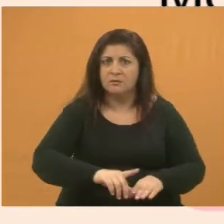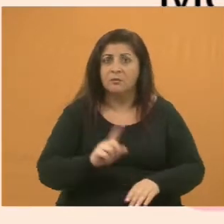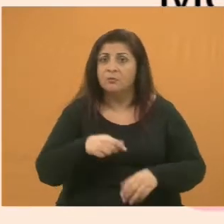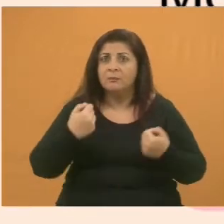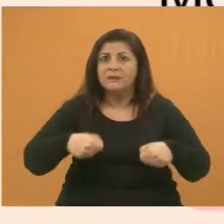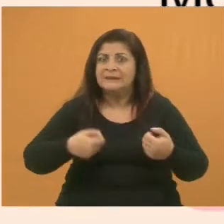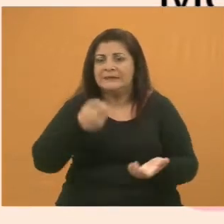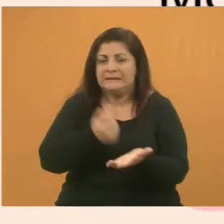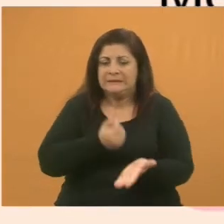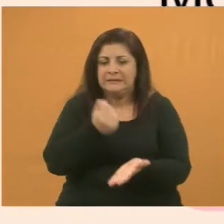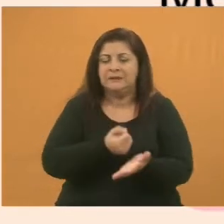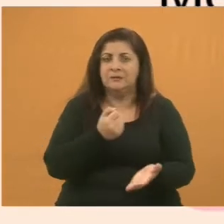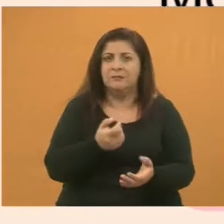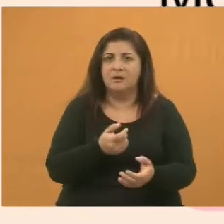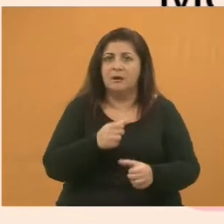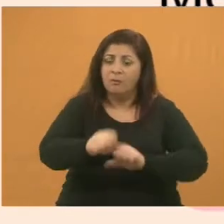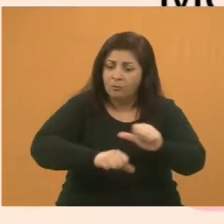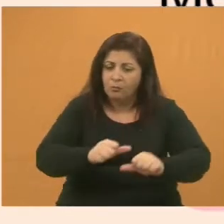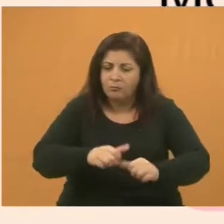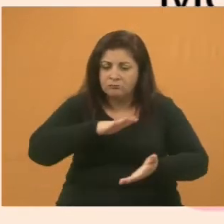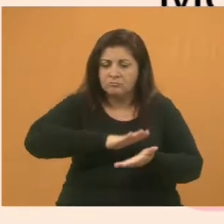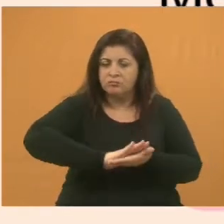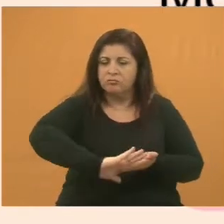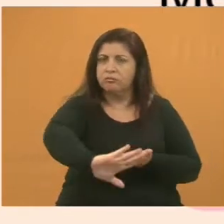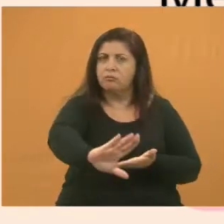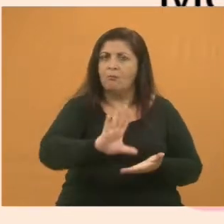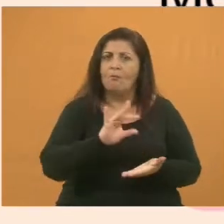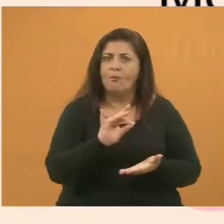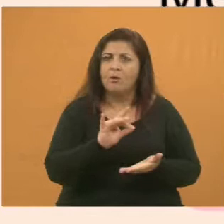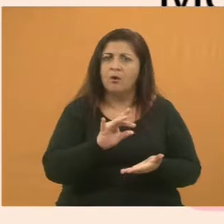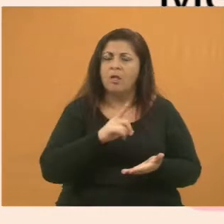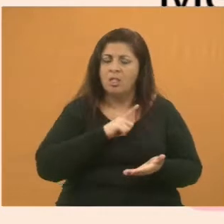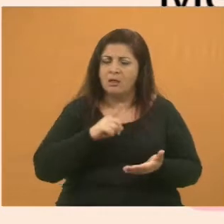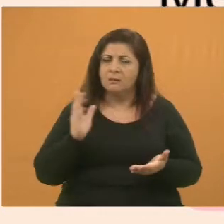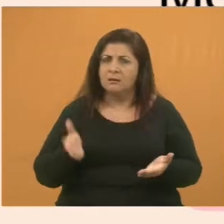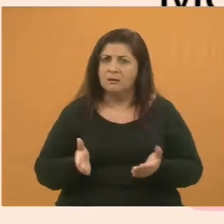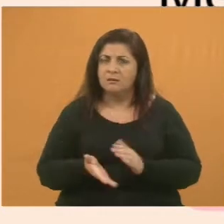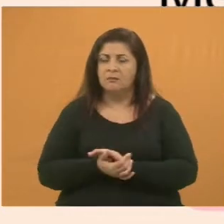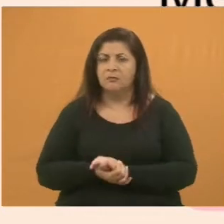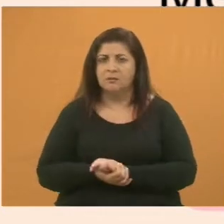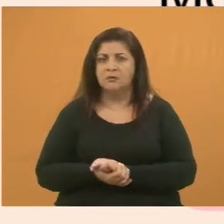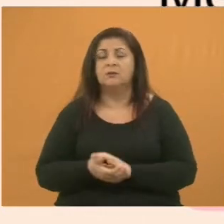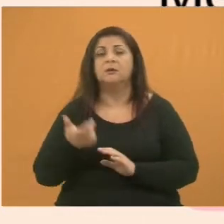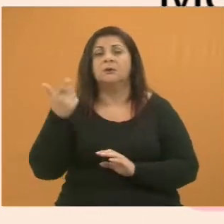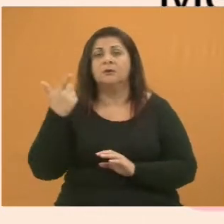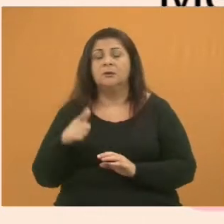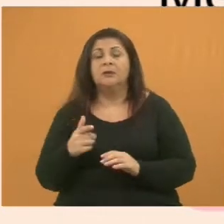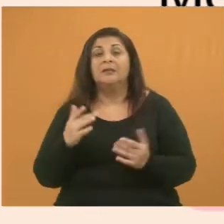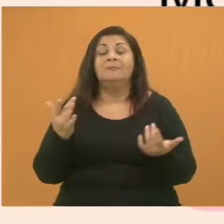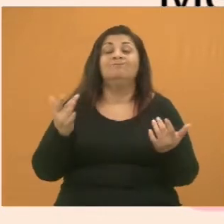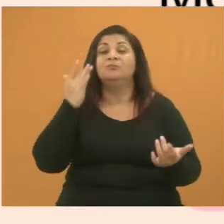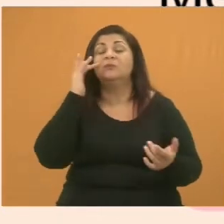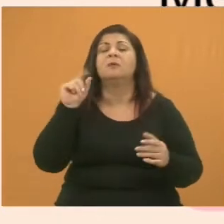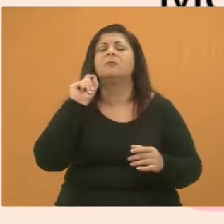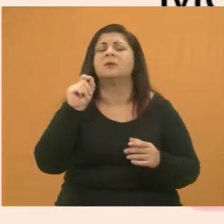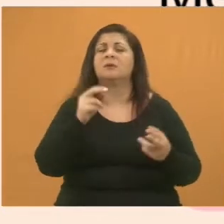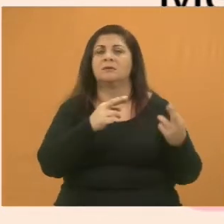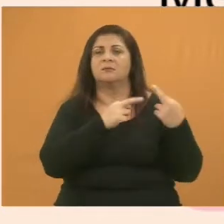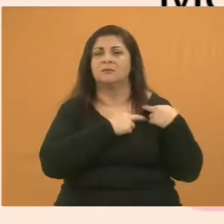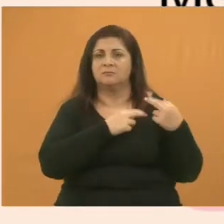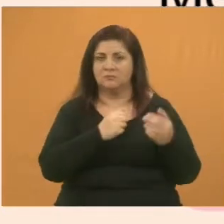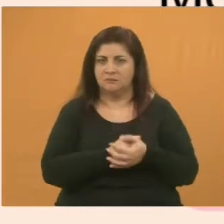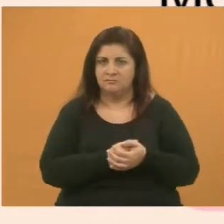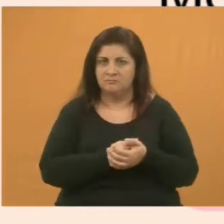quebrar, já coloca outro por cima. Nós entramos em contato, vamos entrar hoje em contato, a gente também não sabia quem que era o responsável por isso.